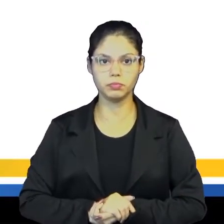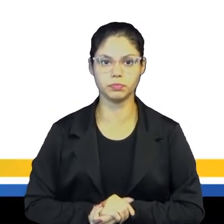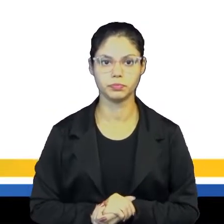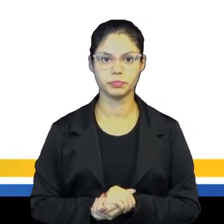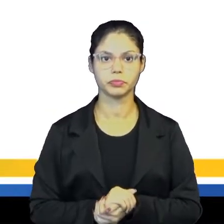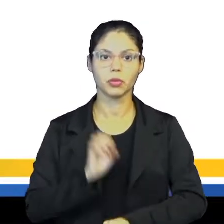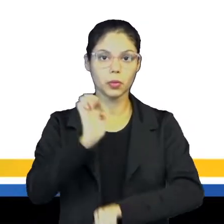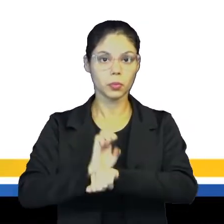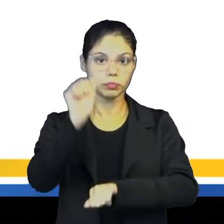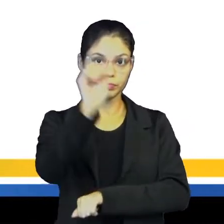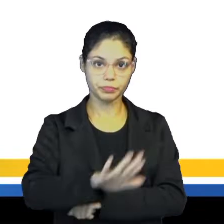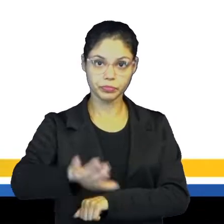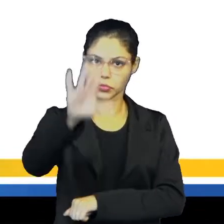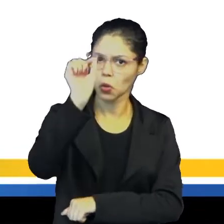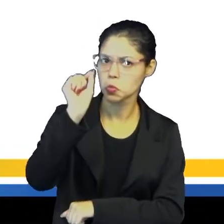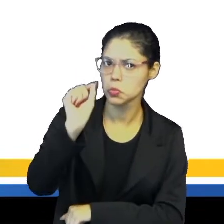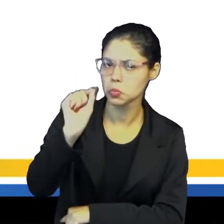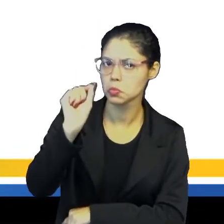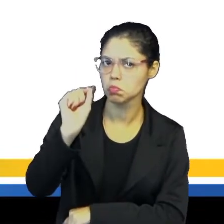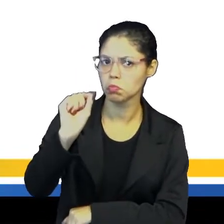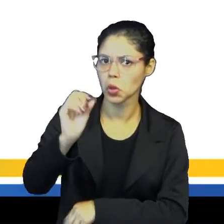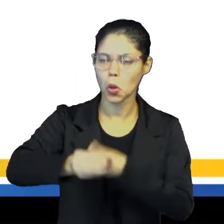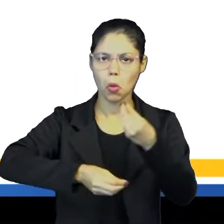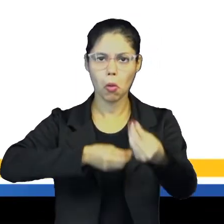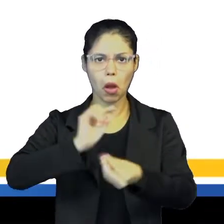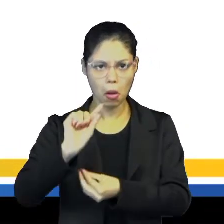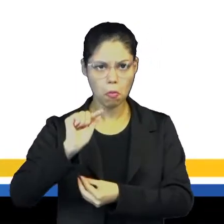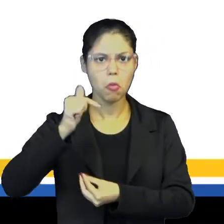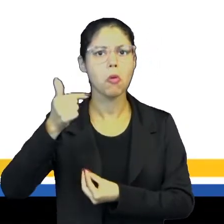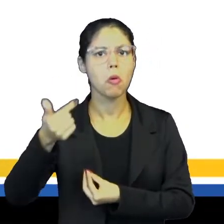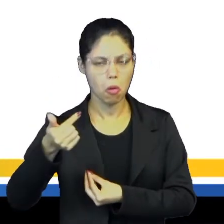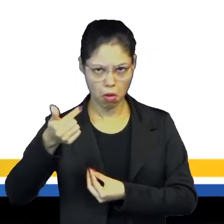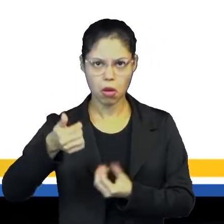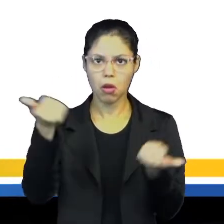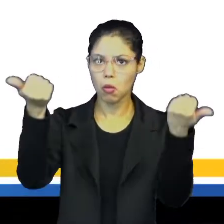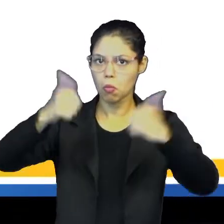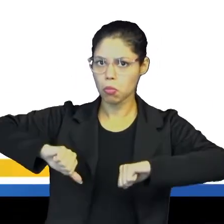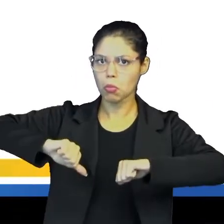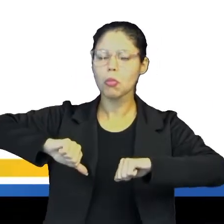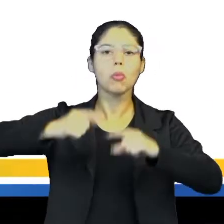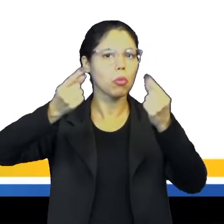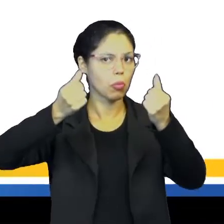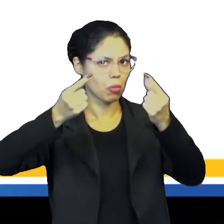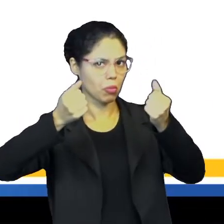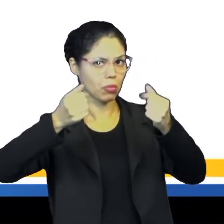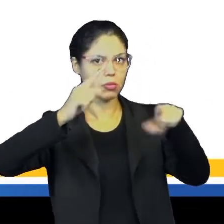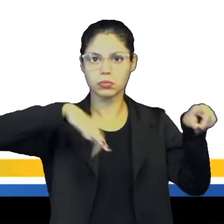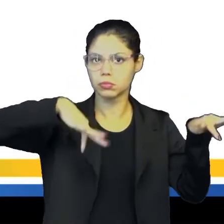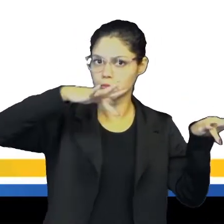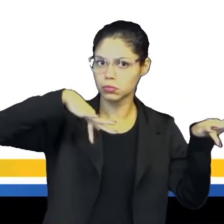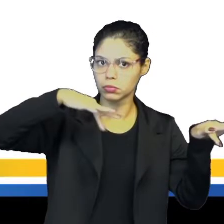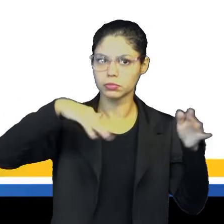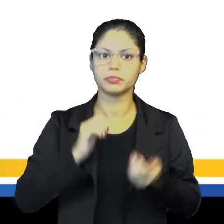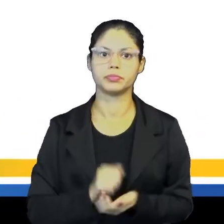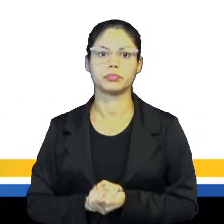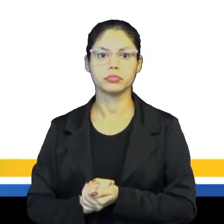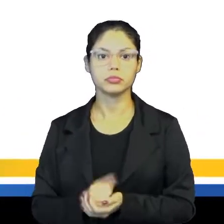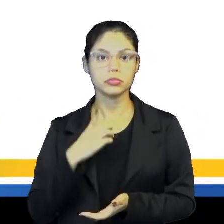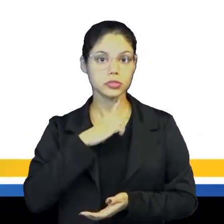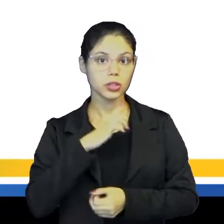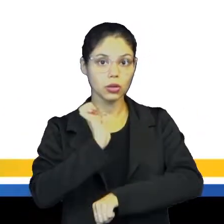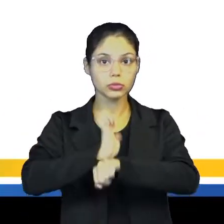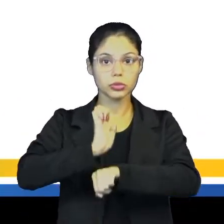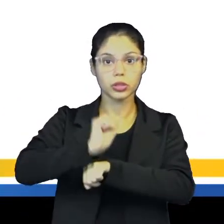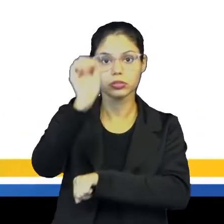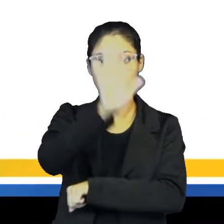Estados nacionais, o que eram e como se formaram após a crise feudal? A formação dos estados nacionais se deu na